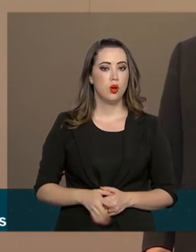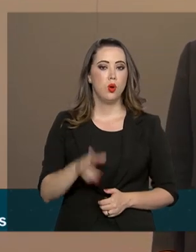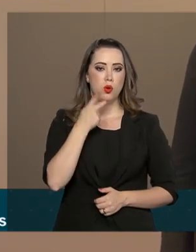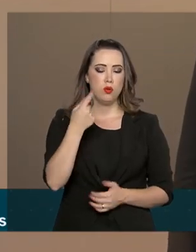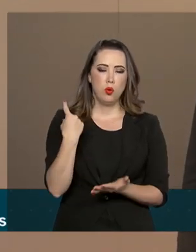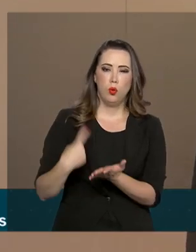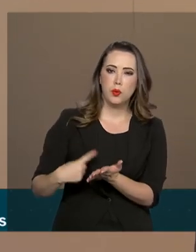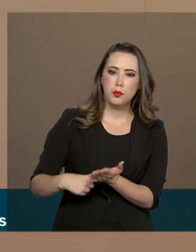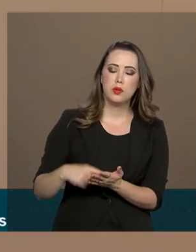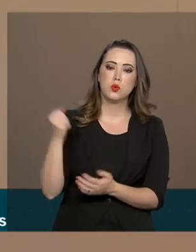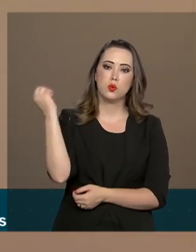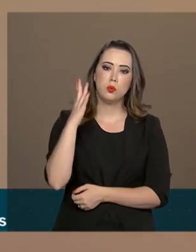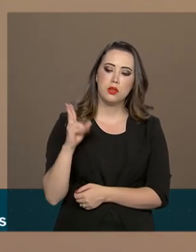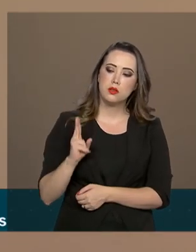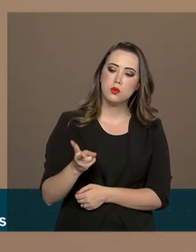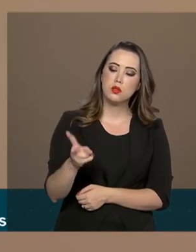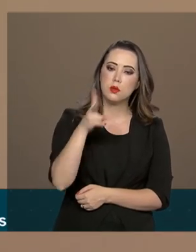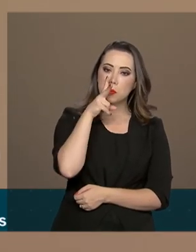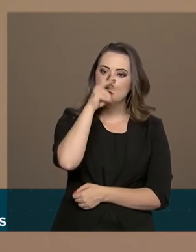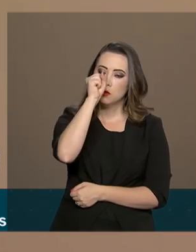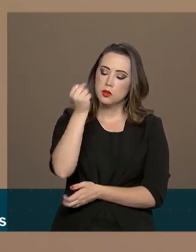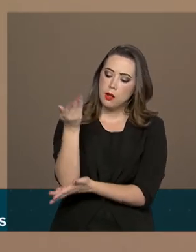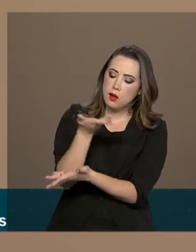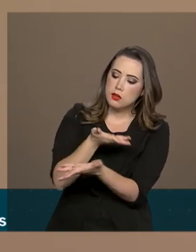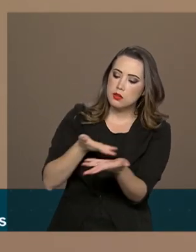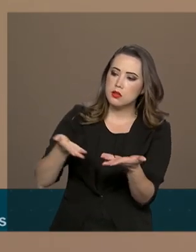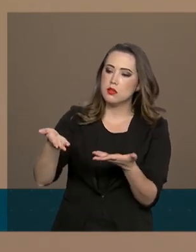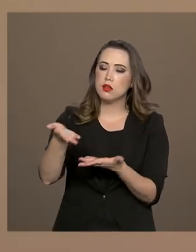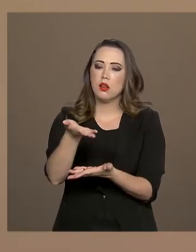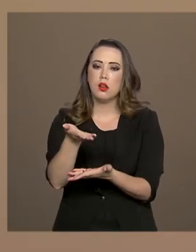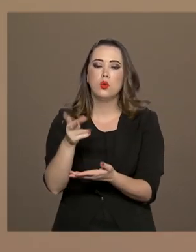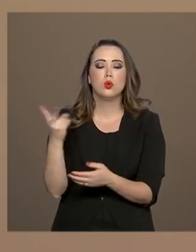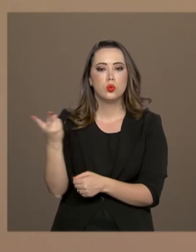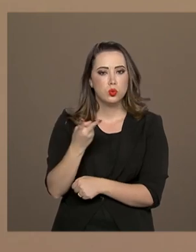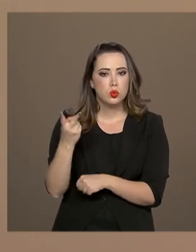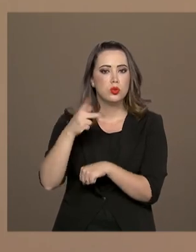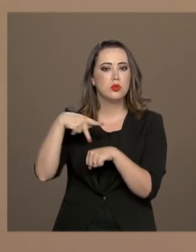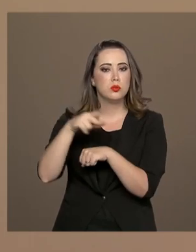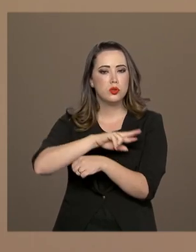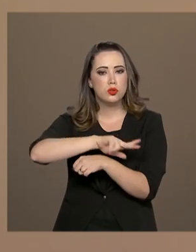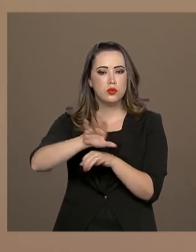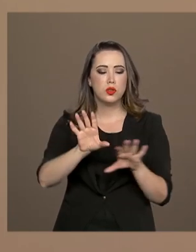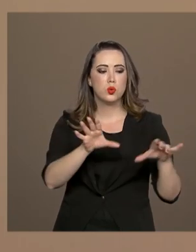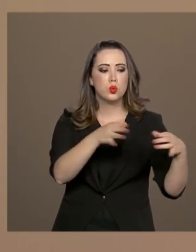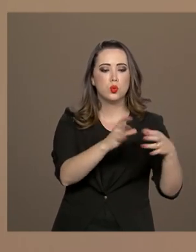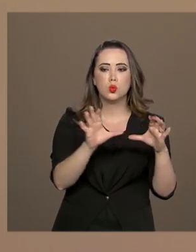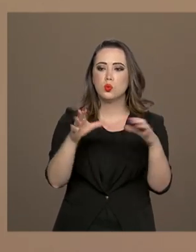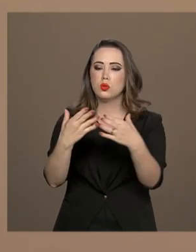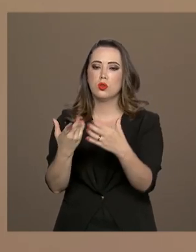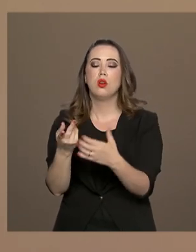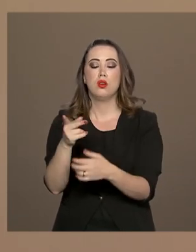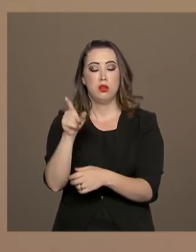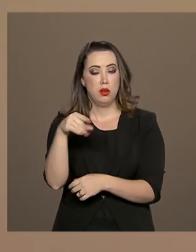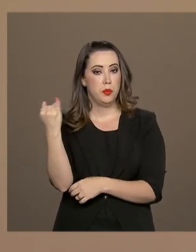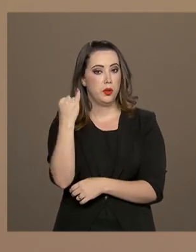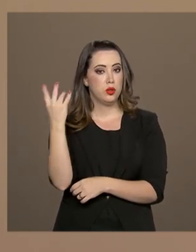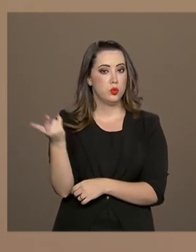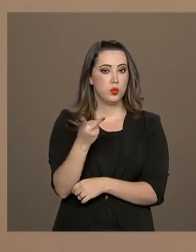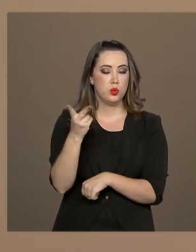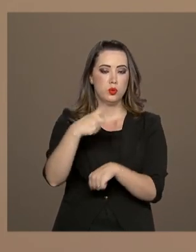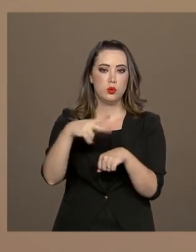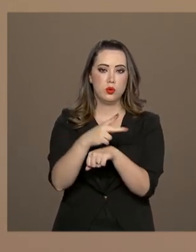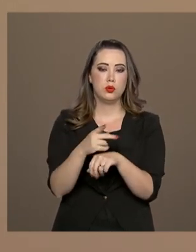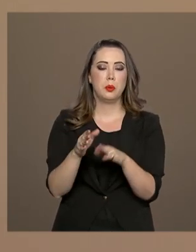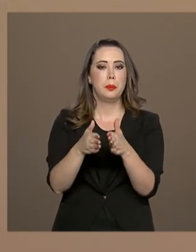de seguir fortalecendo a colaboração com a China em diversas áreas de interesse mútuo, peço que